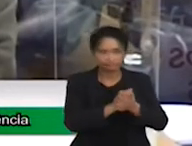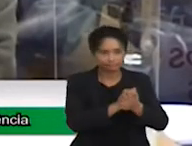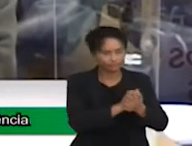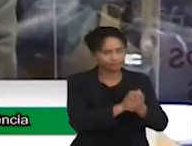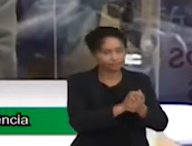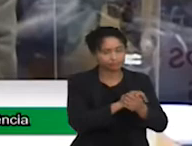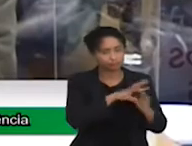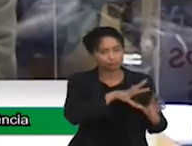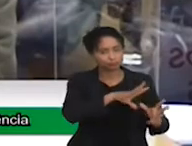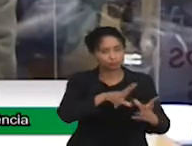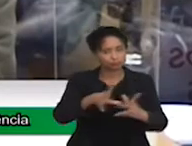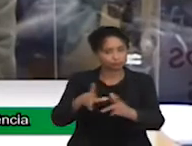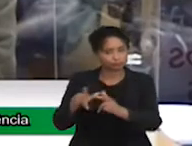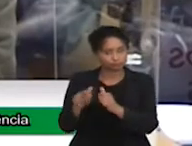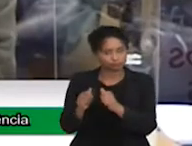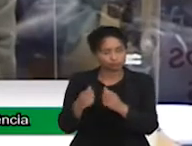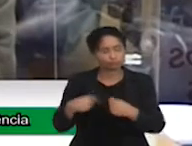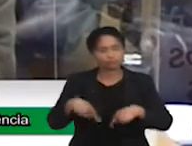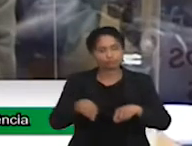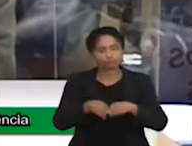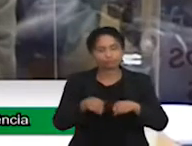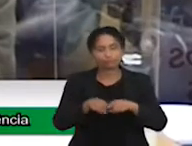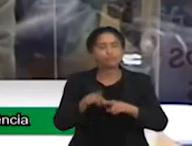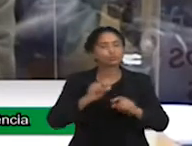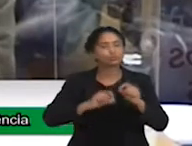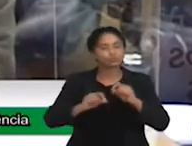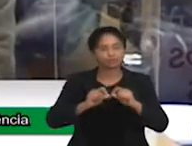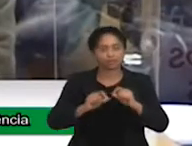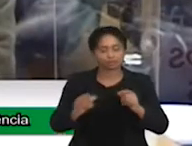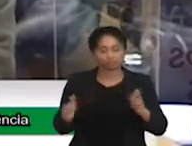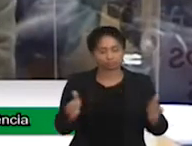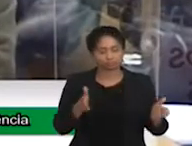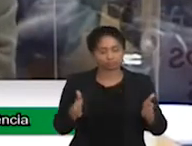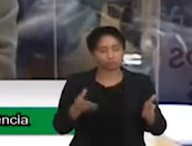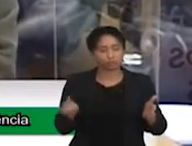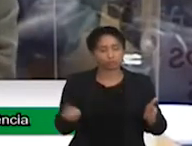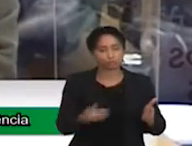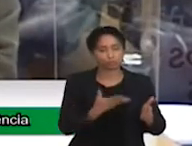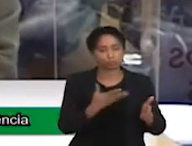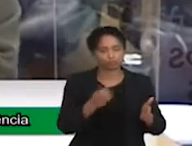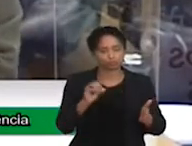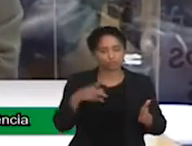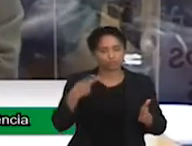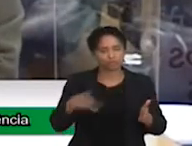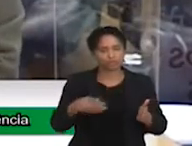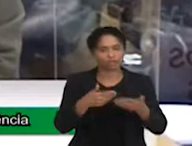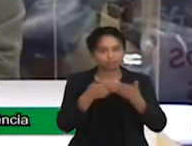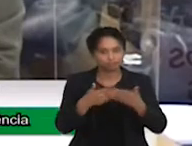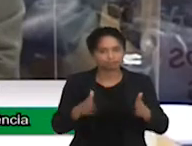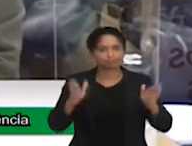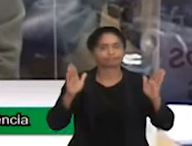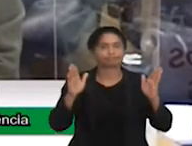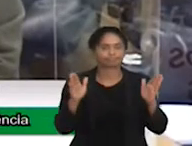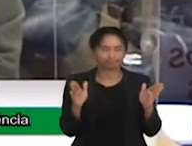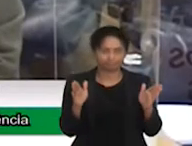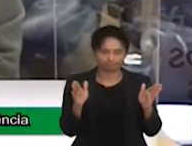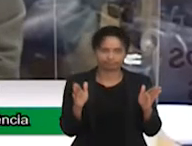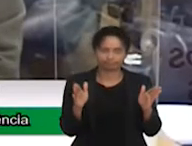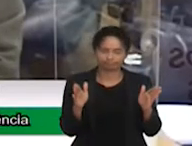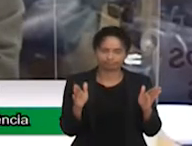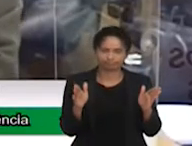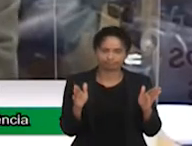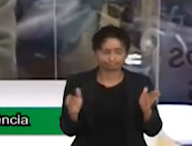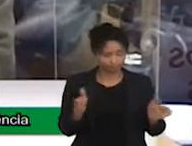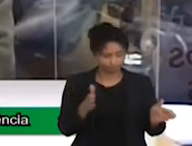e todos e abrir as portas para um novo tempo nessa cidade, nesse município. Um tempo onde